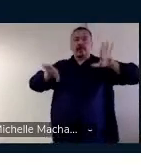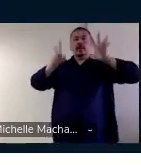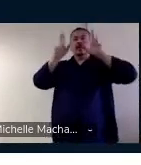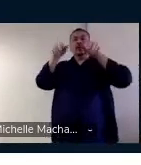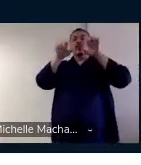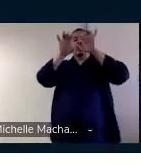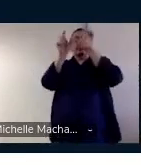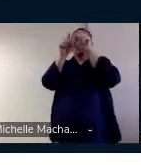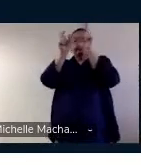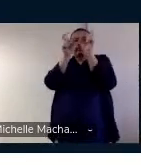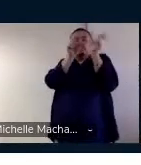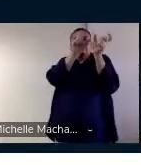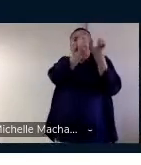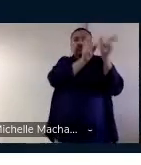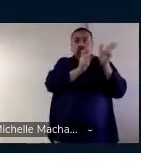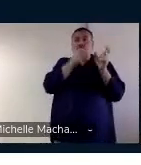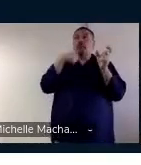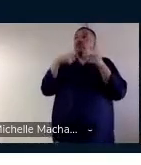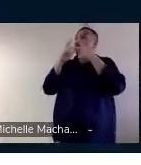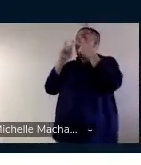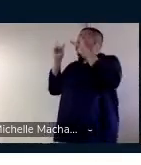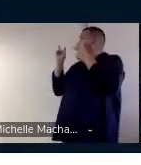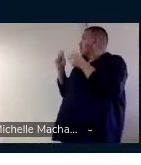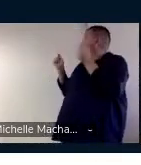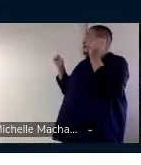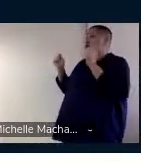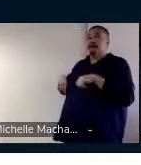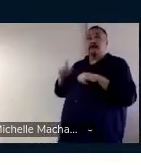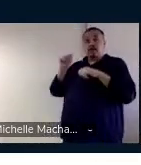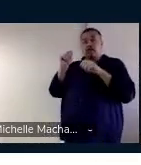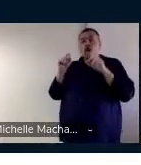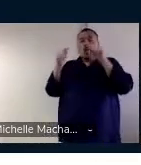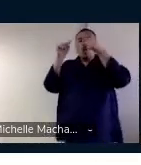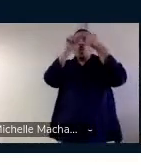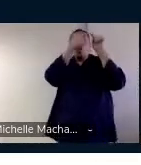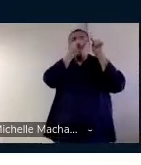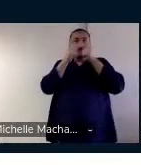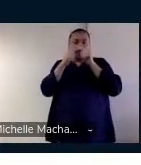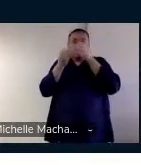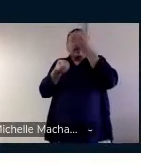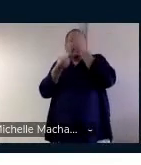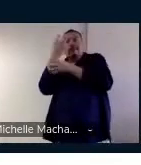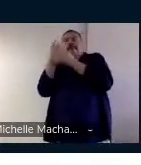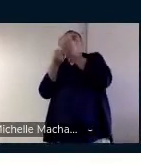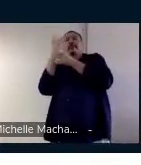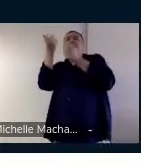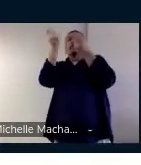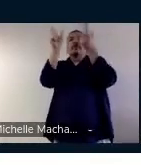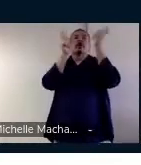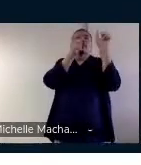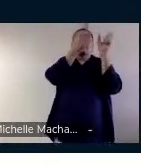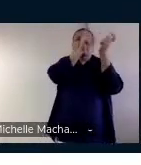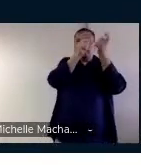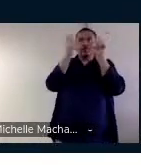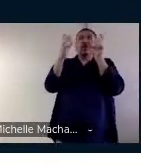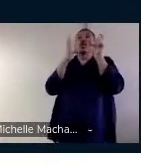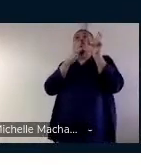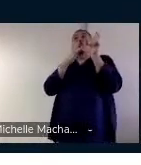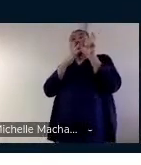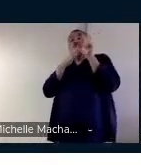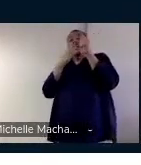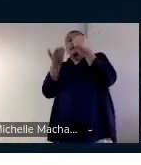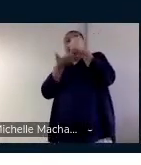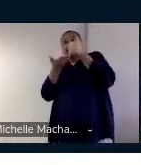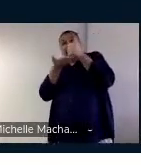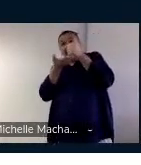resumindo o aconteceu. Vimos que podemos combinar as peças para criar palavras. E conhecermos a base. E